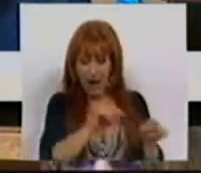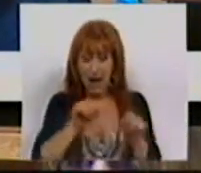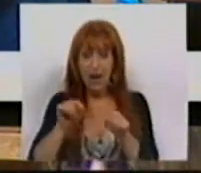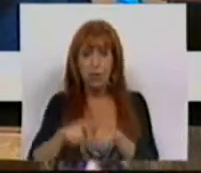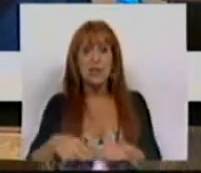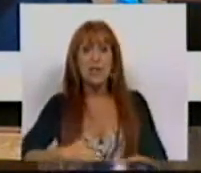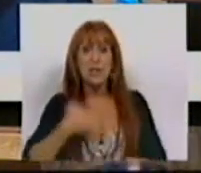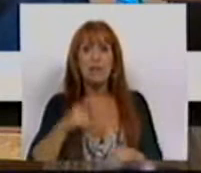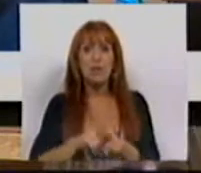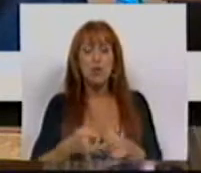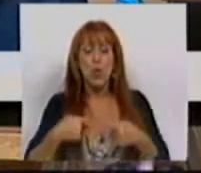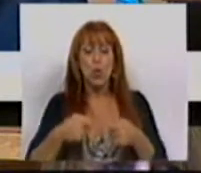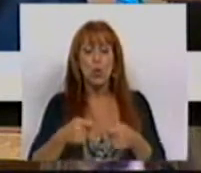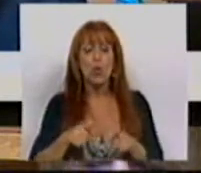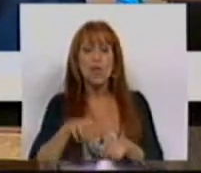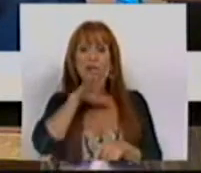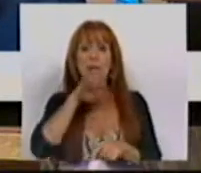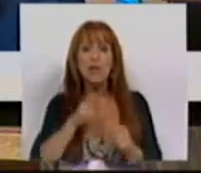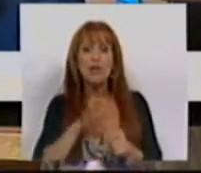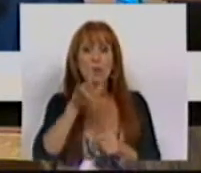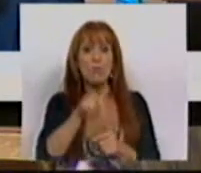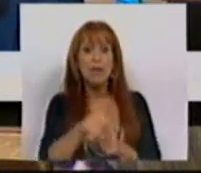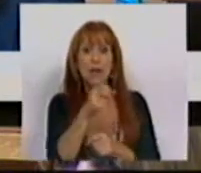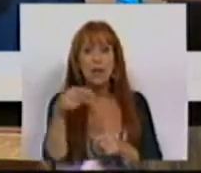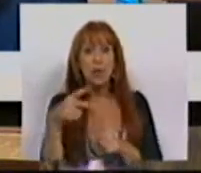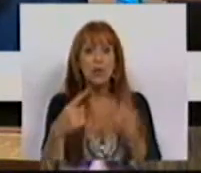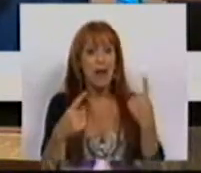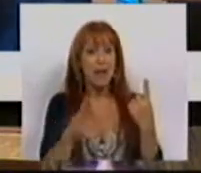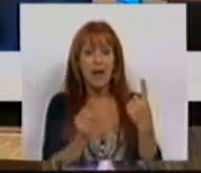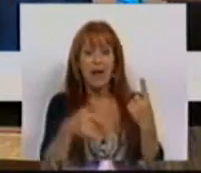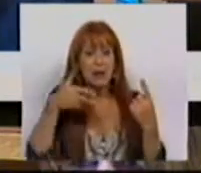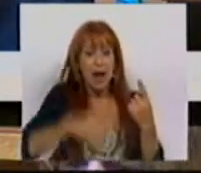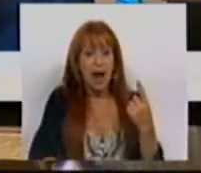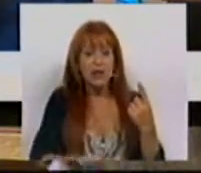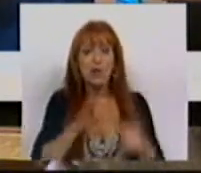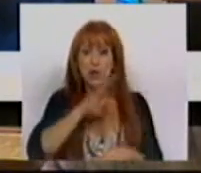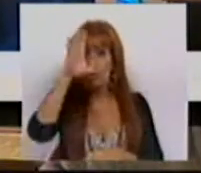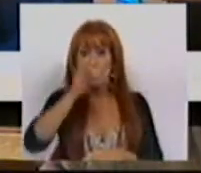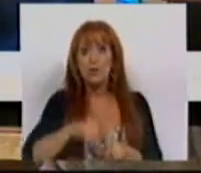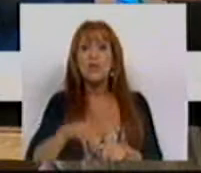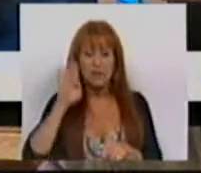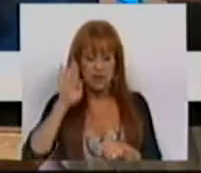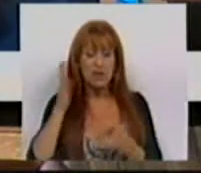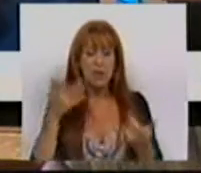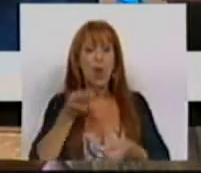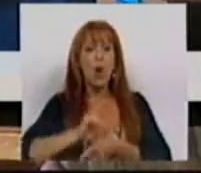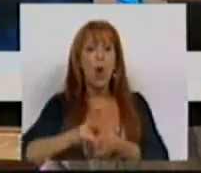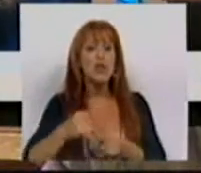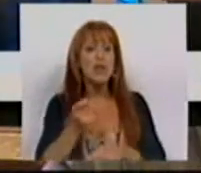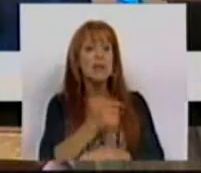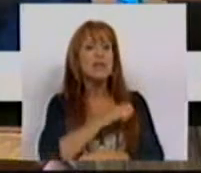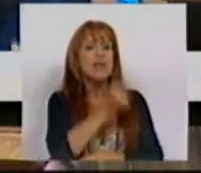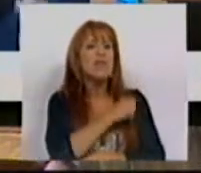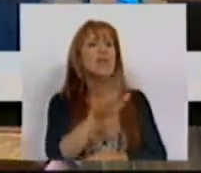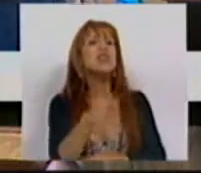significam um custo para as famílias de 1.000 euros por cada criança que nasce. E o Sr. Ministro saberá seguramente quais são essas